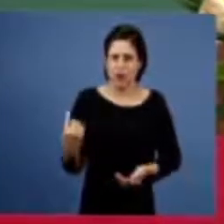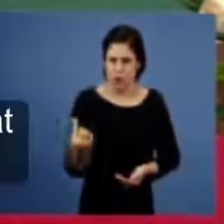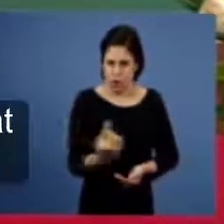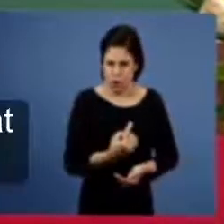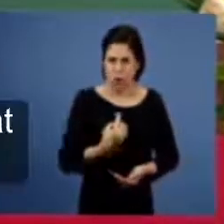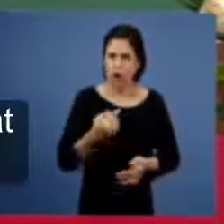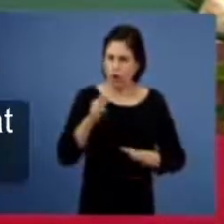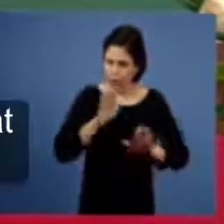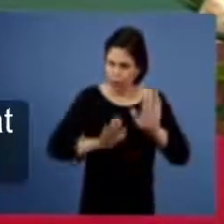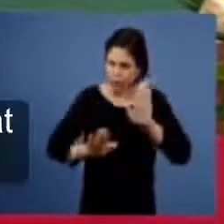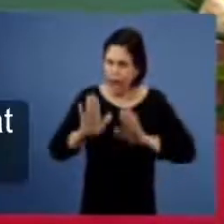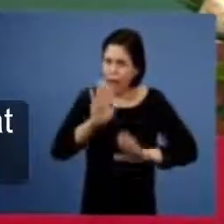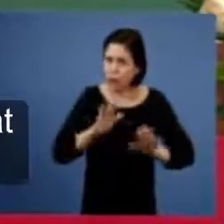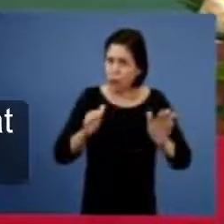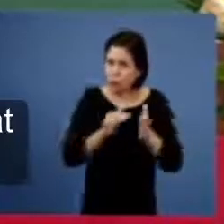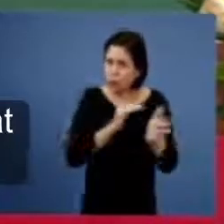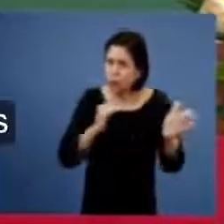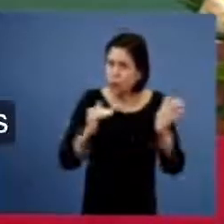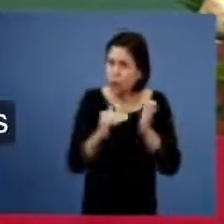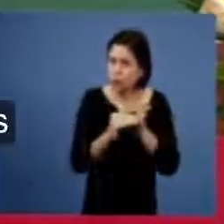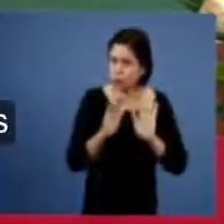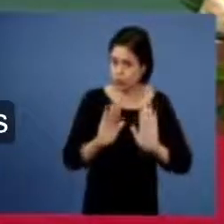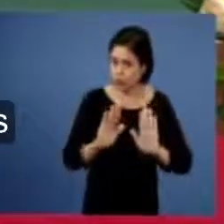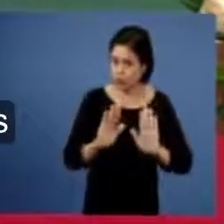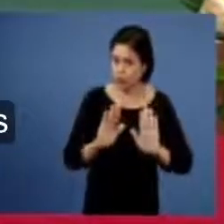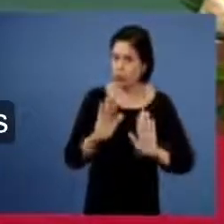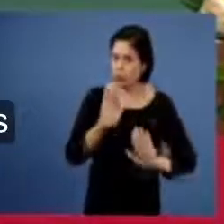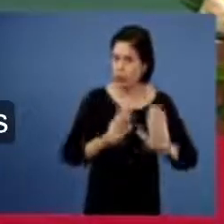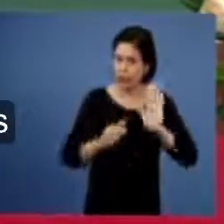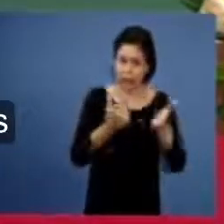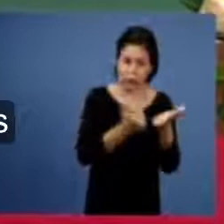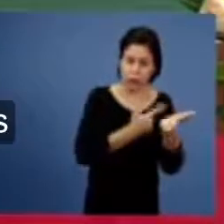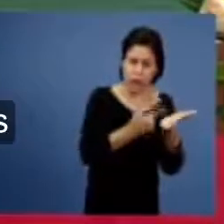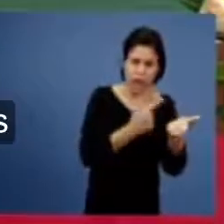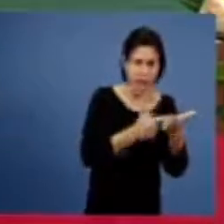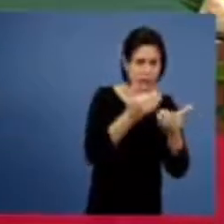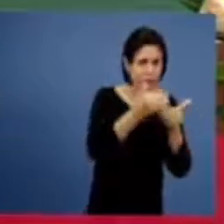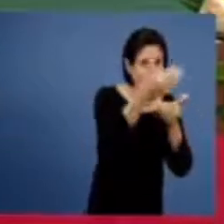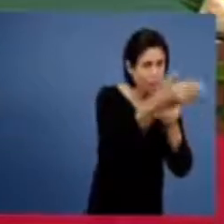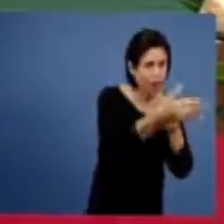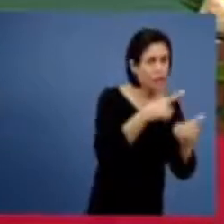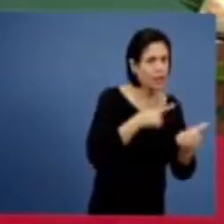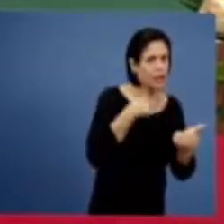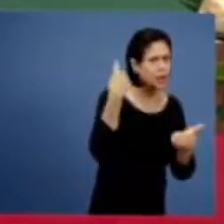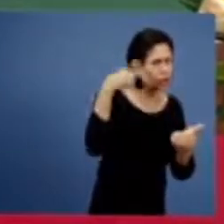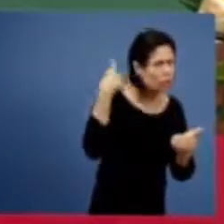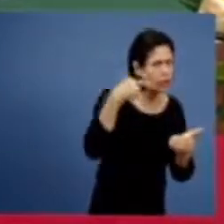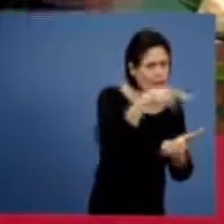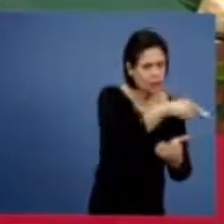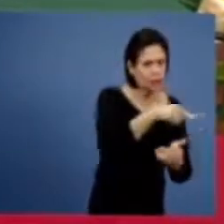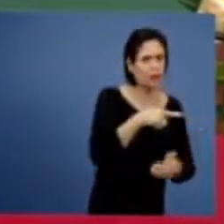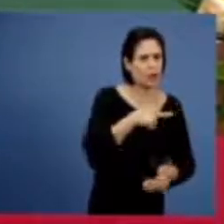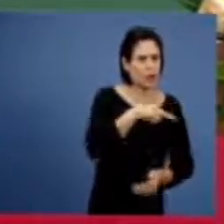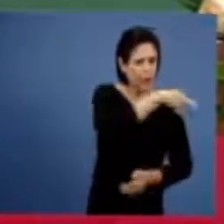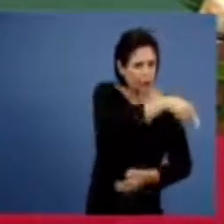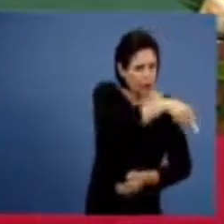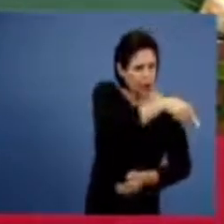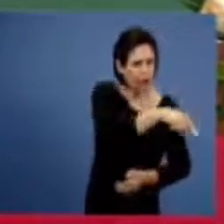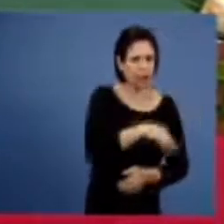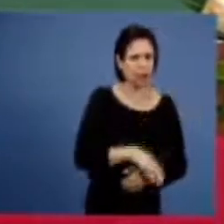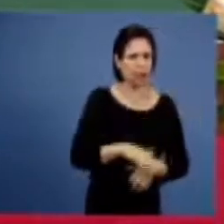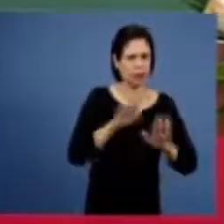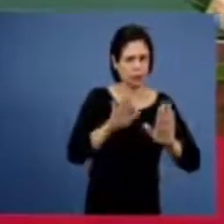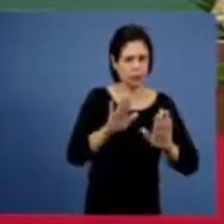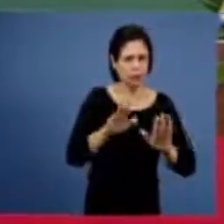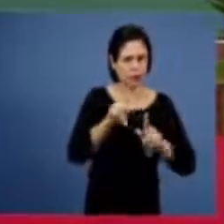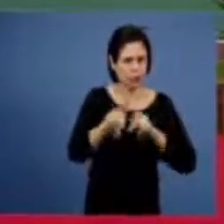tendo muito cuidado com tudo os irmãos estão pensando que os livros estão saindo tem tem muita doideira aqui embaixo tem mas o nosso